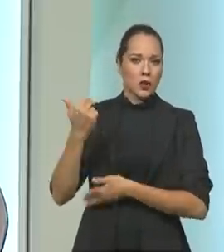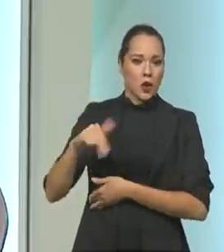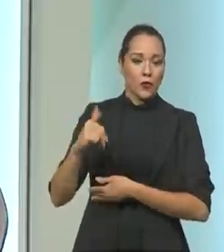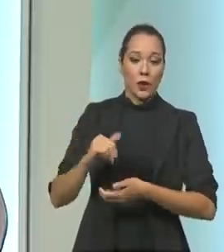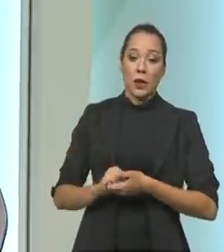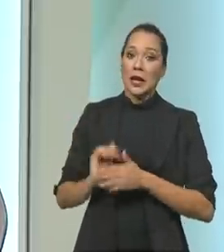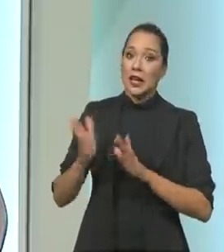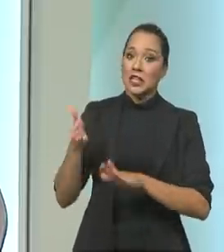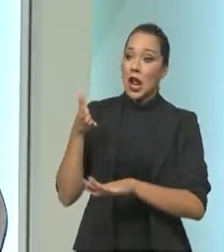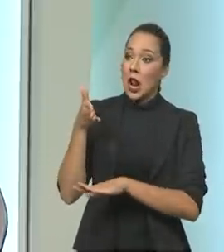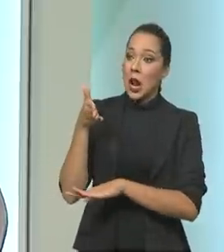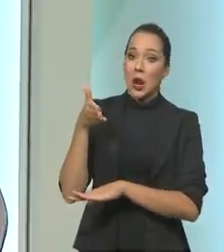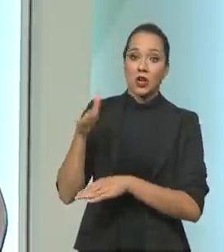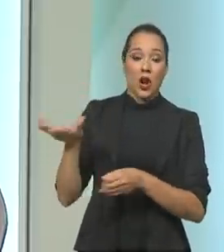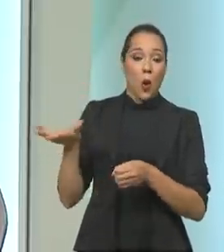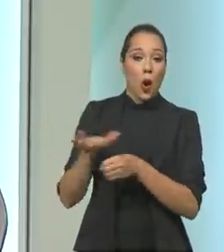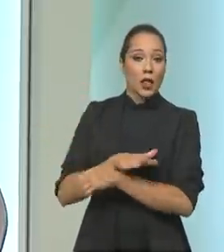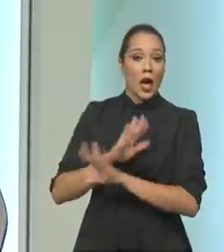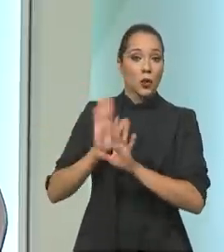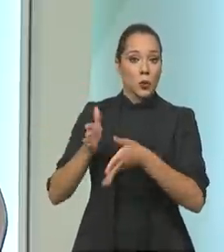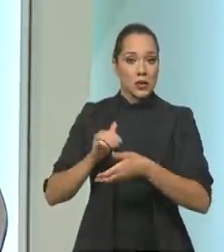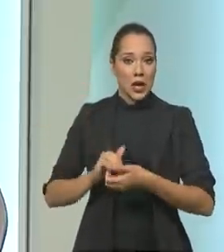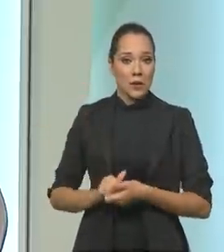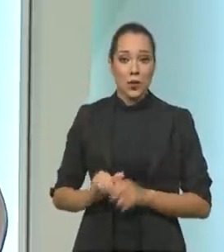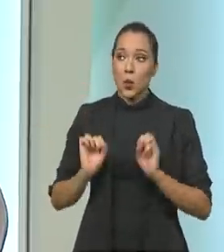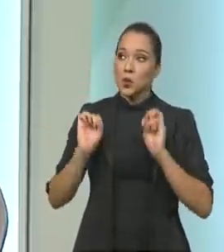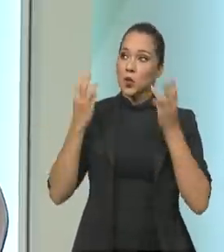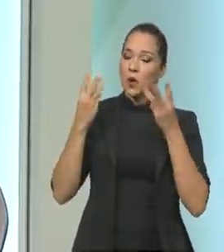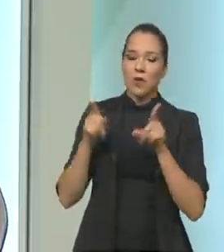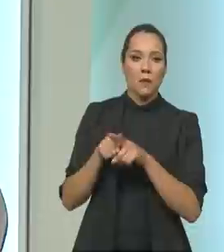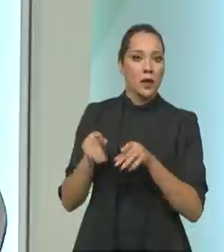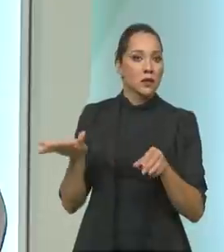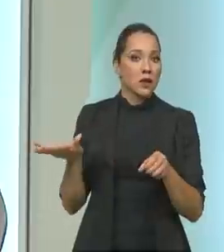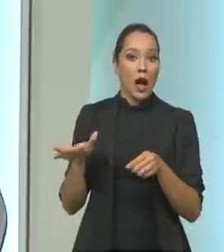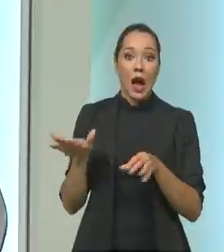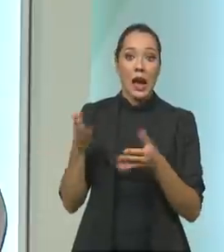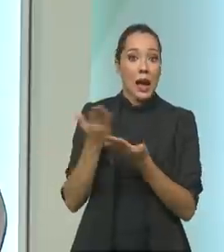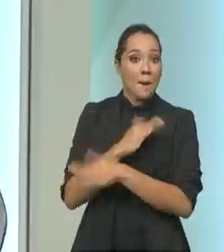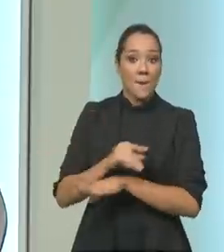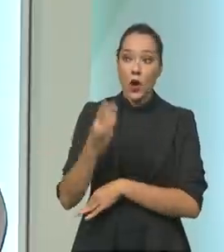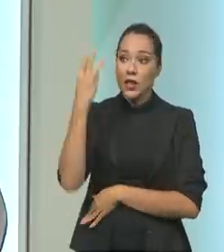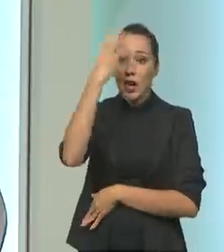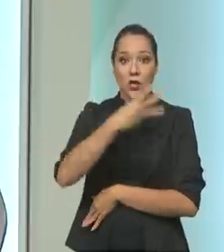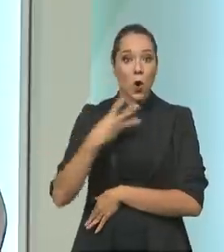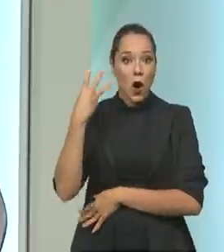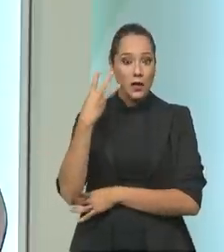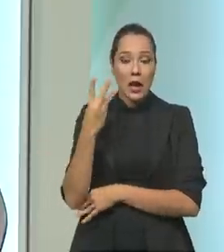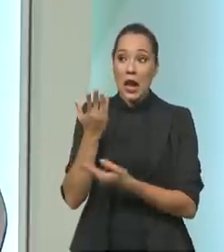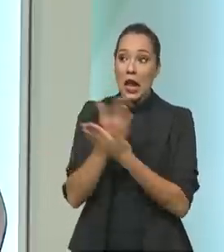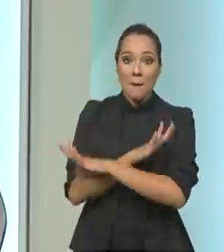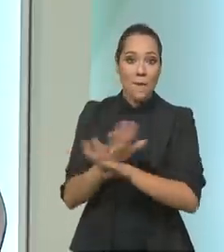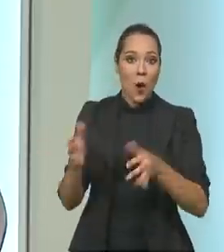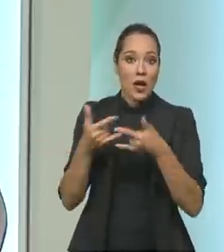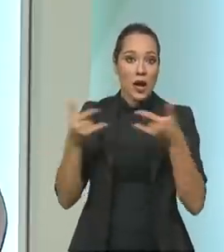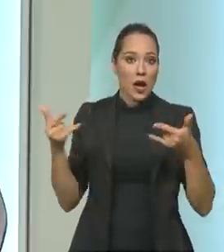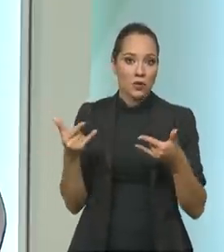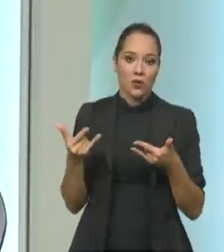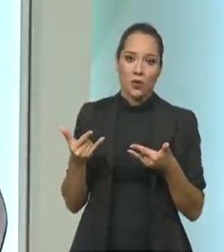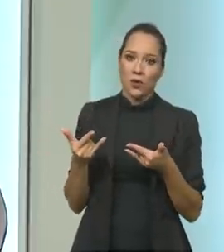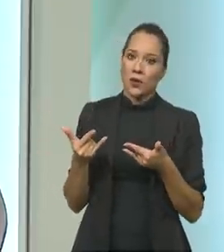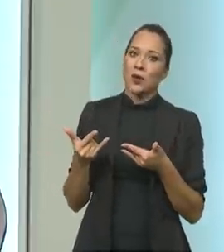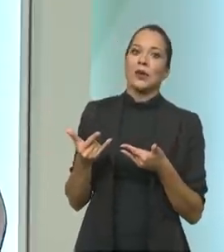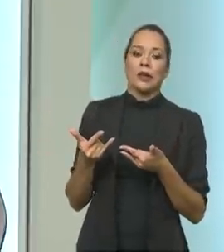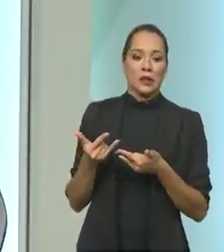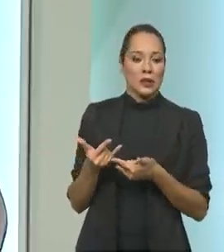sinal, os cruzeiros com shows artísticos, eles que esgotaram em três horas, quando abriram. A maioria dos shows de Wélia